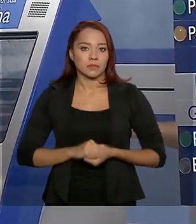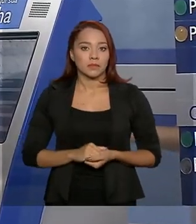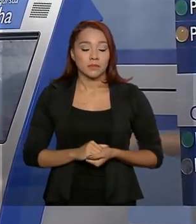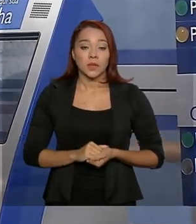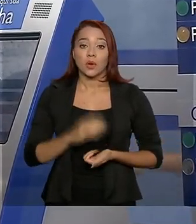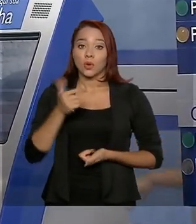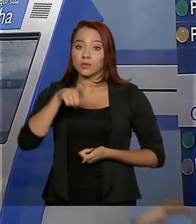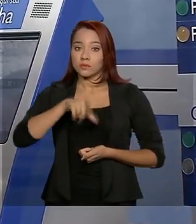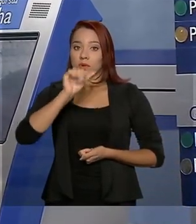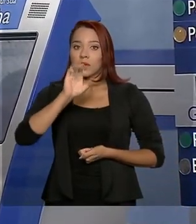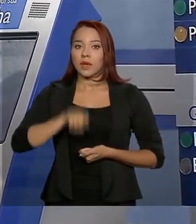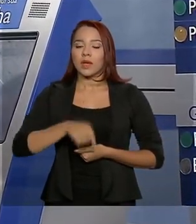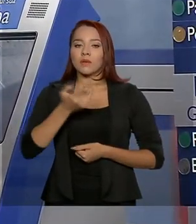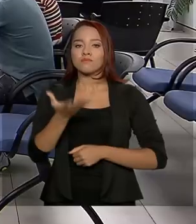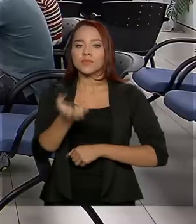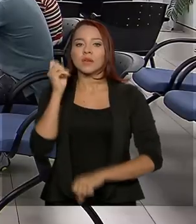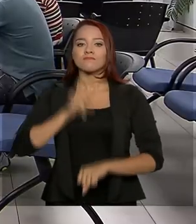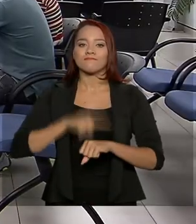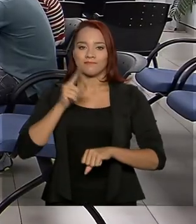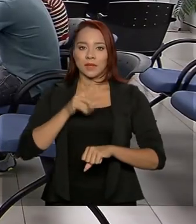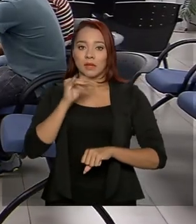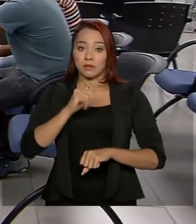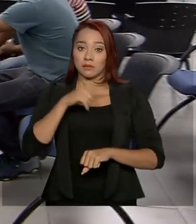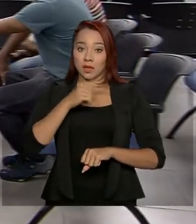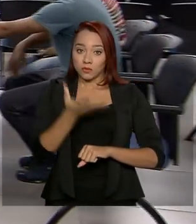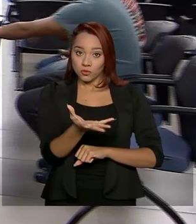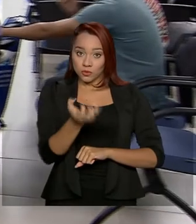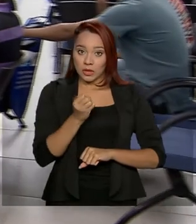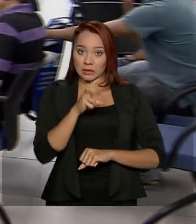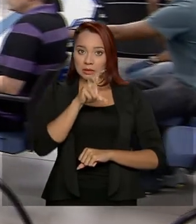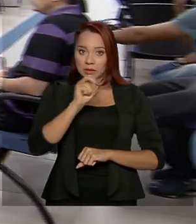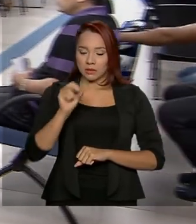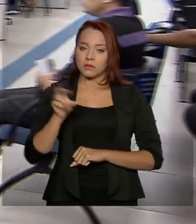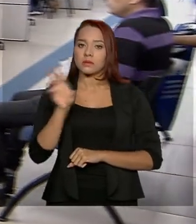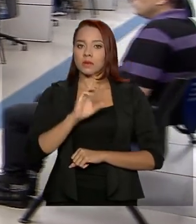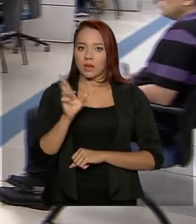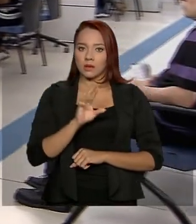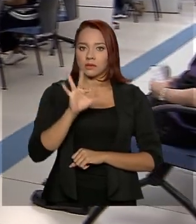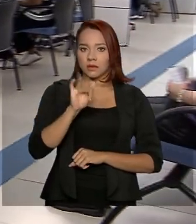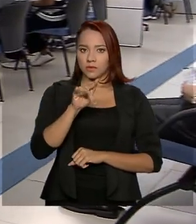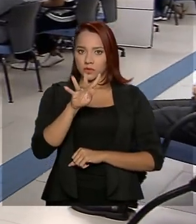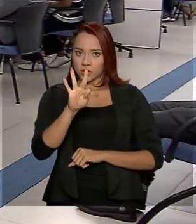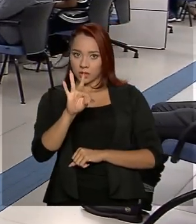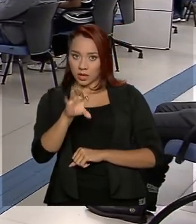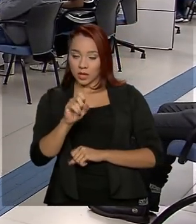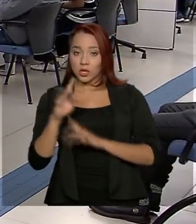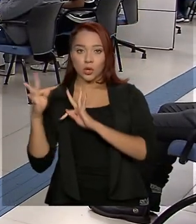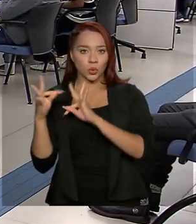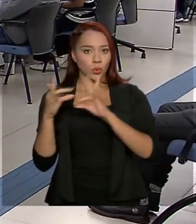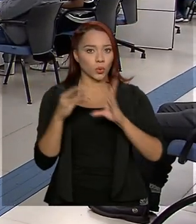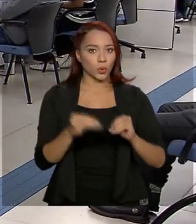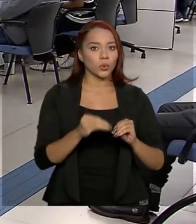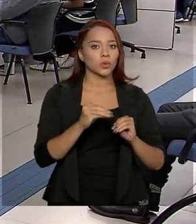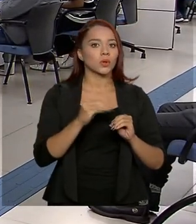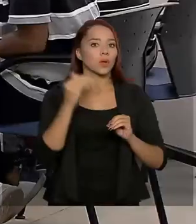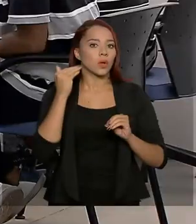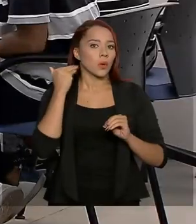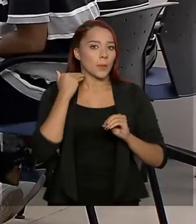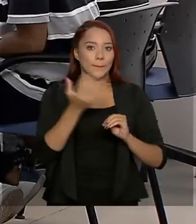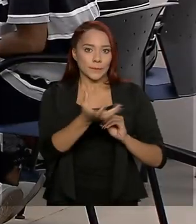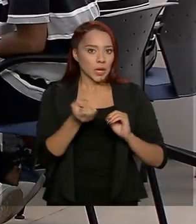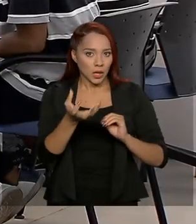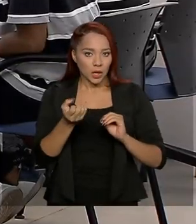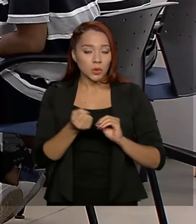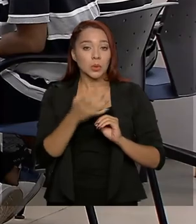opção é o saque imediato, que prevê a retirada de R$ 500,00 do FGTS de todas as contas ativas